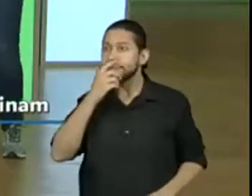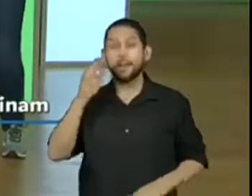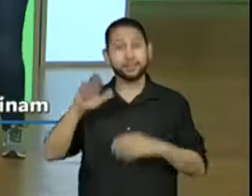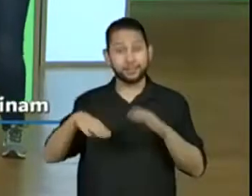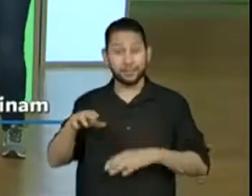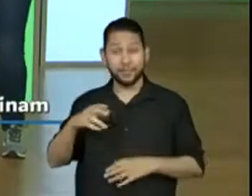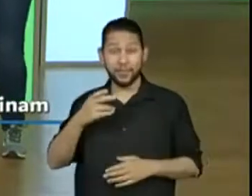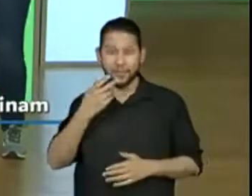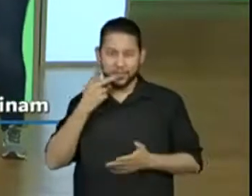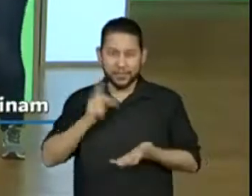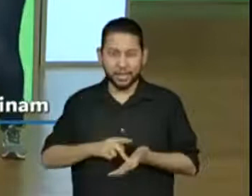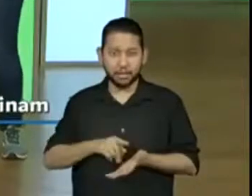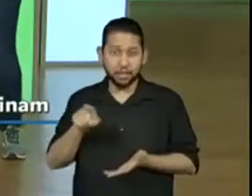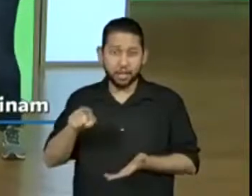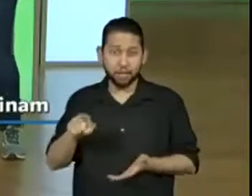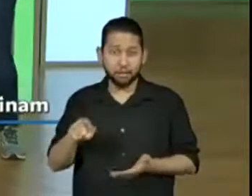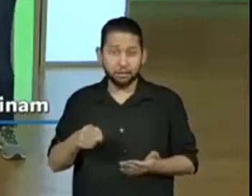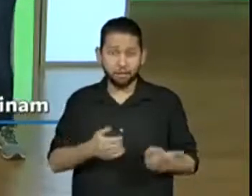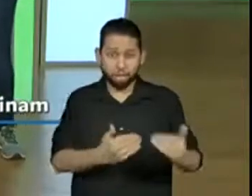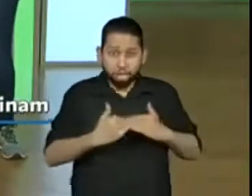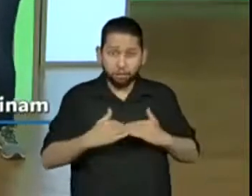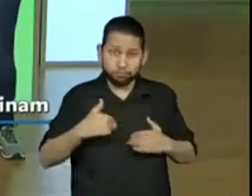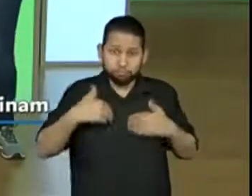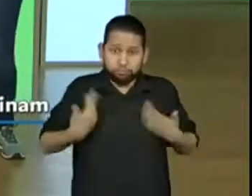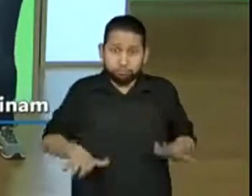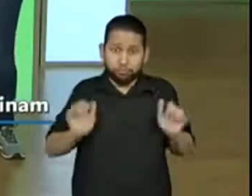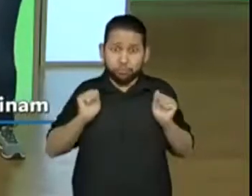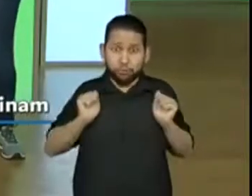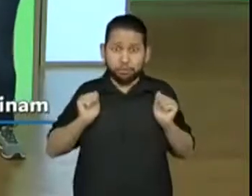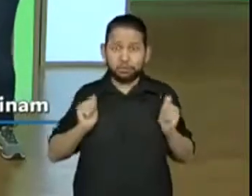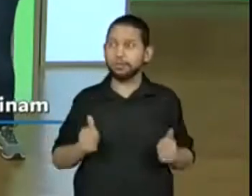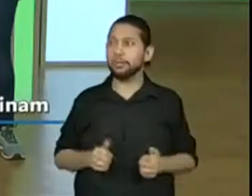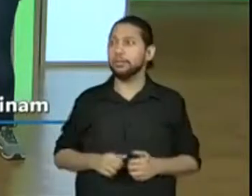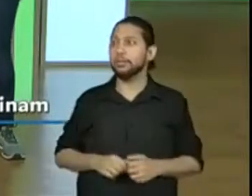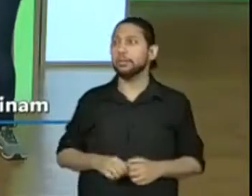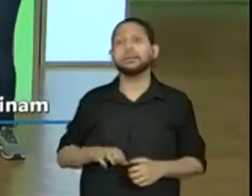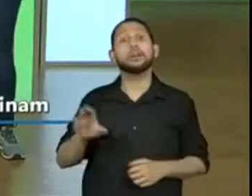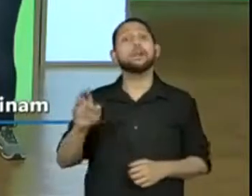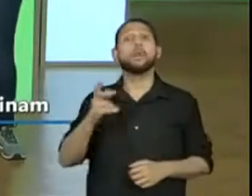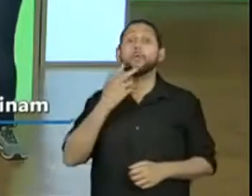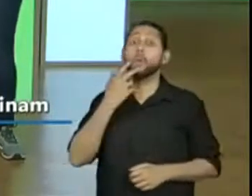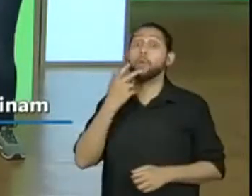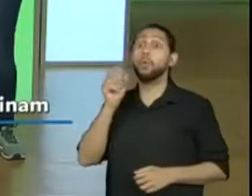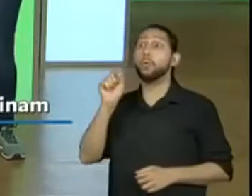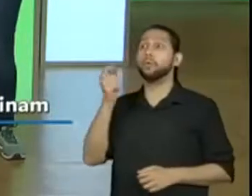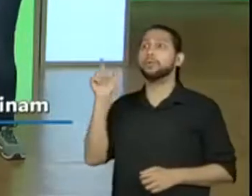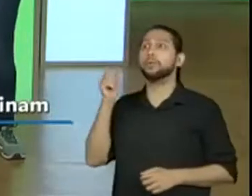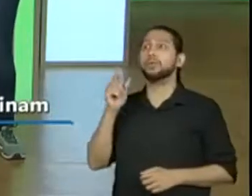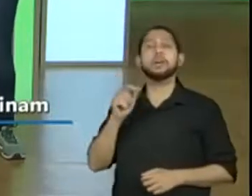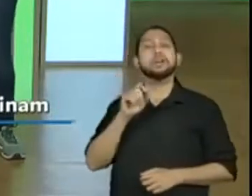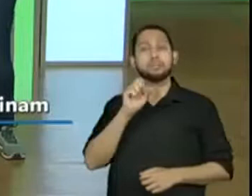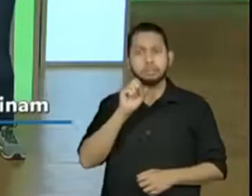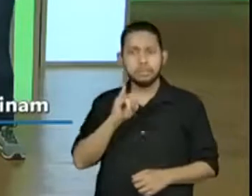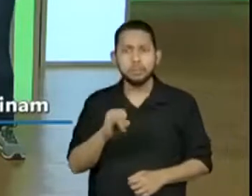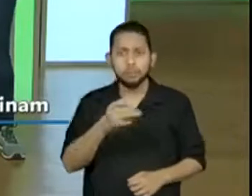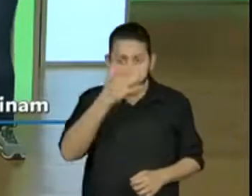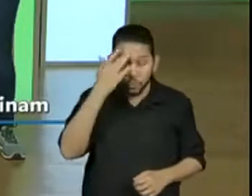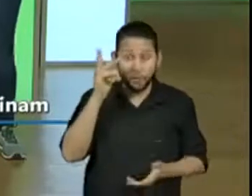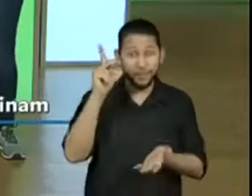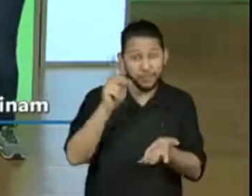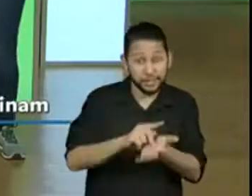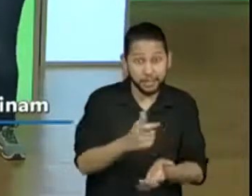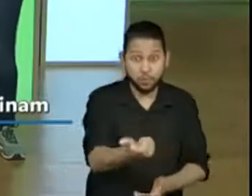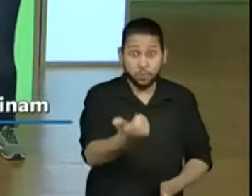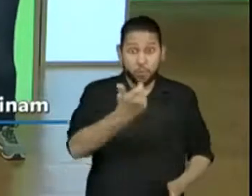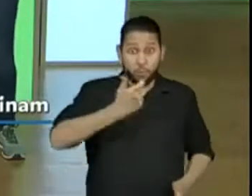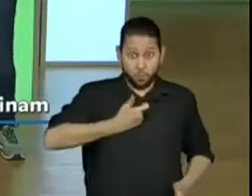E aí, a professora Rita Aparecida disse que sofrer com a verdade vale mais do que sofrer com a mentira, né? Então, sofrer com a